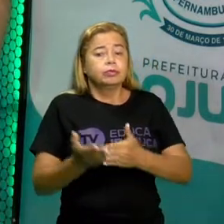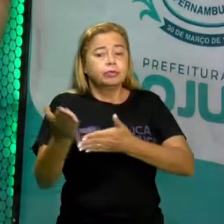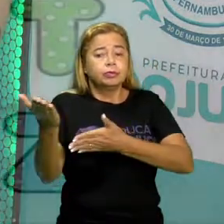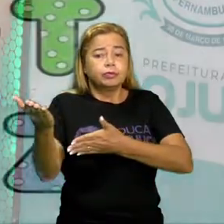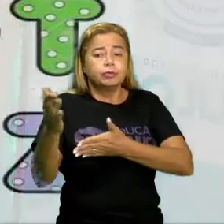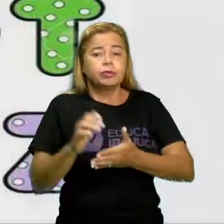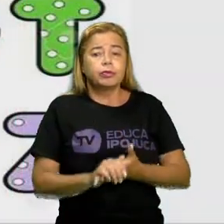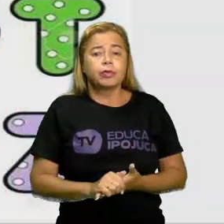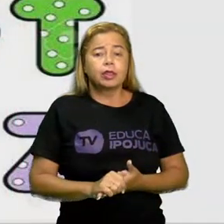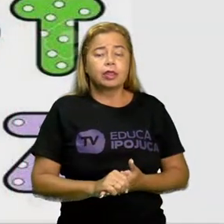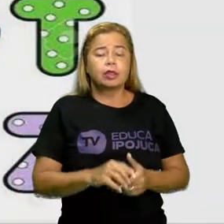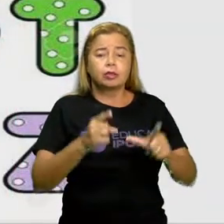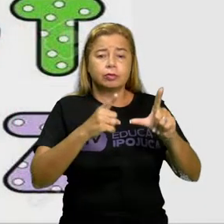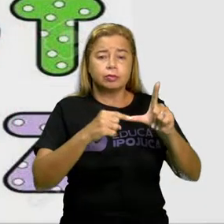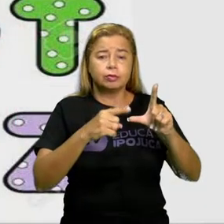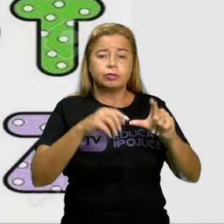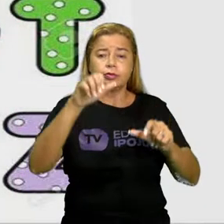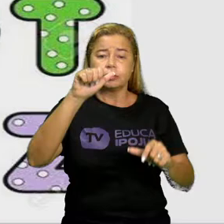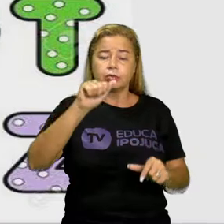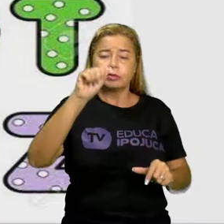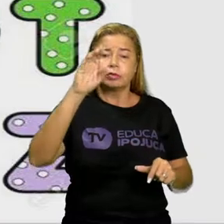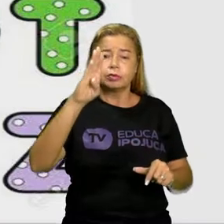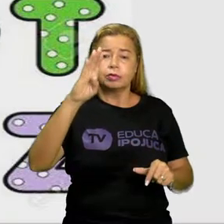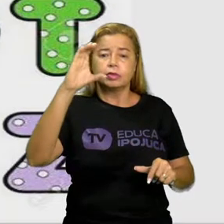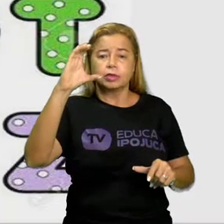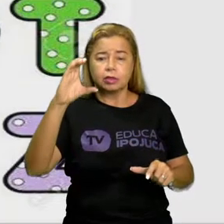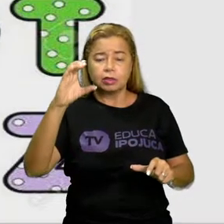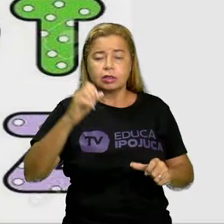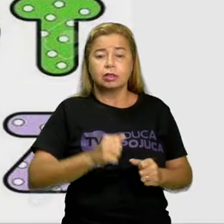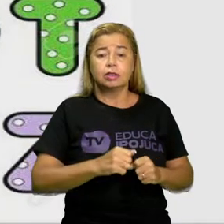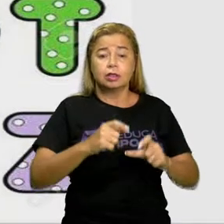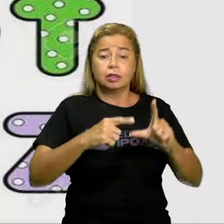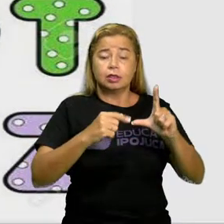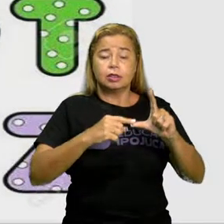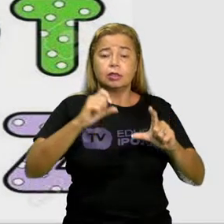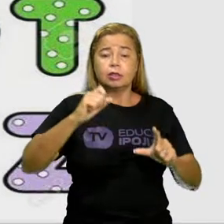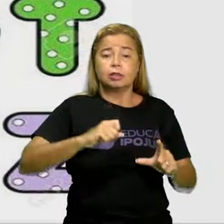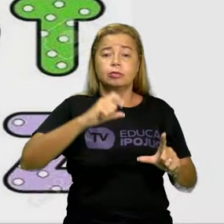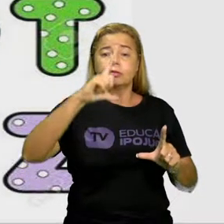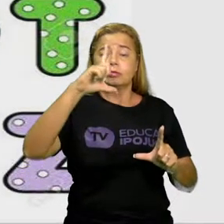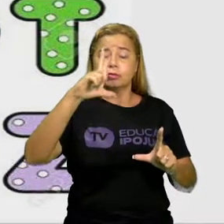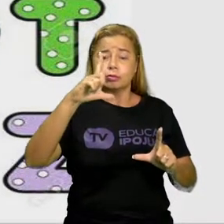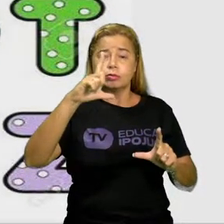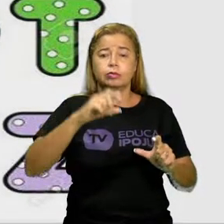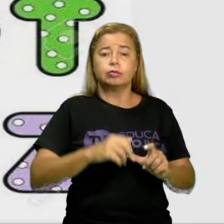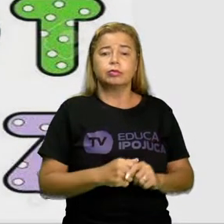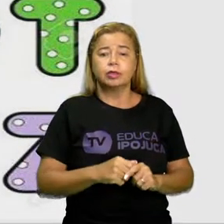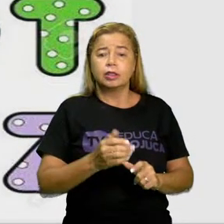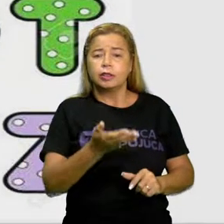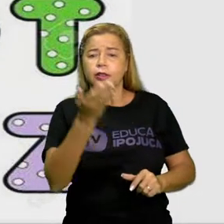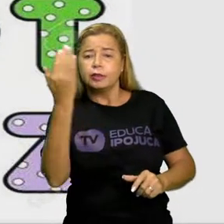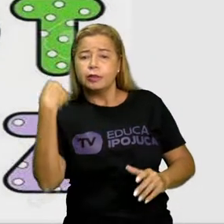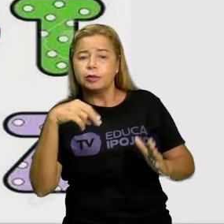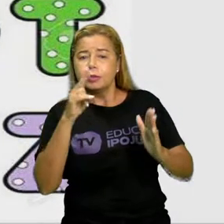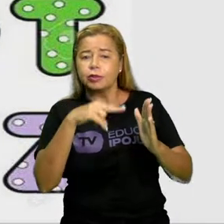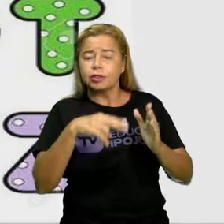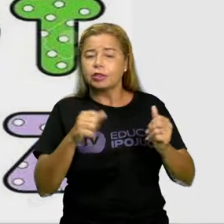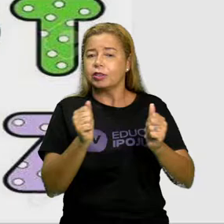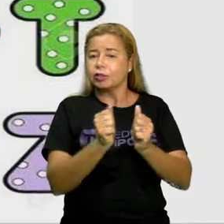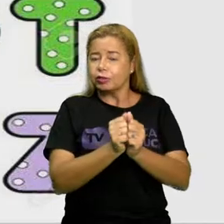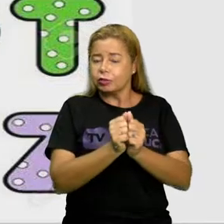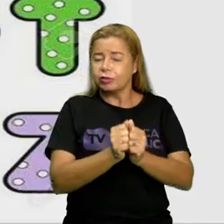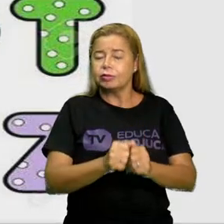letras do nosso alfabeto de forma maiúsculas. Vamos acompanhar a leitura com a professora?